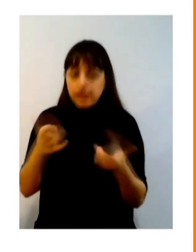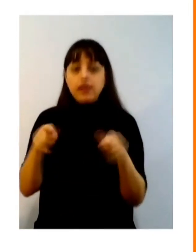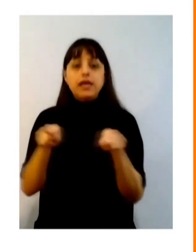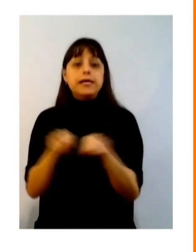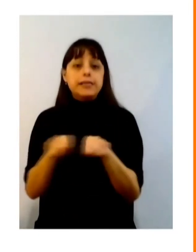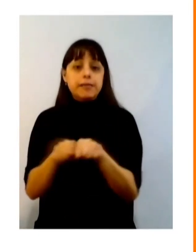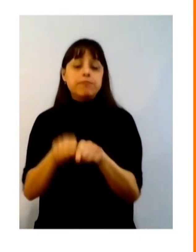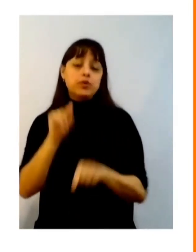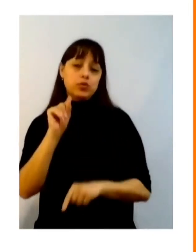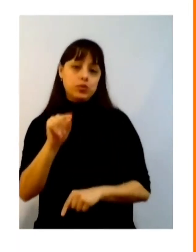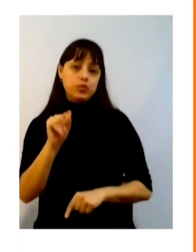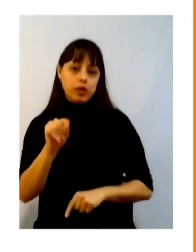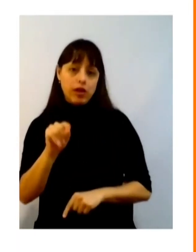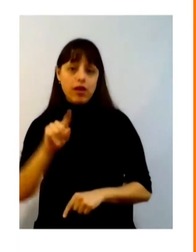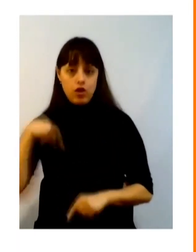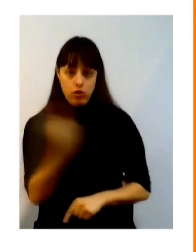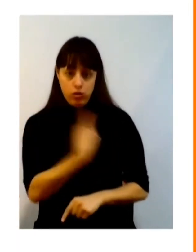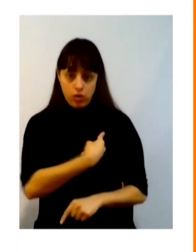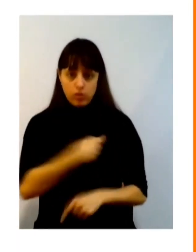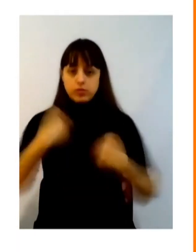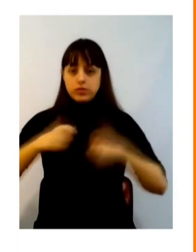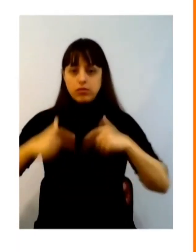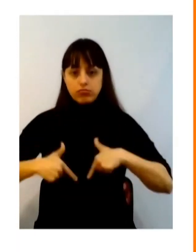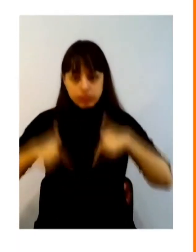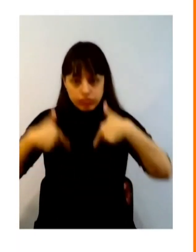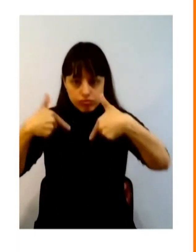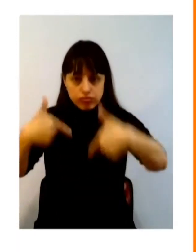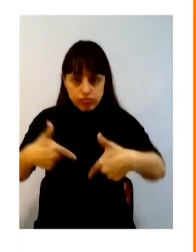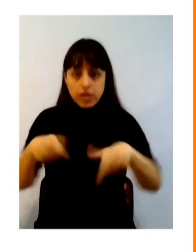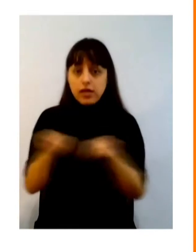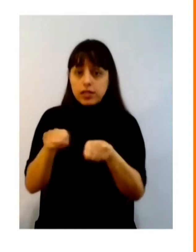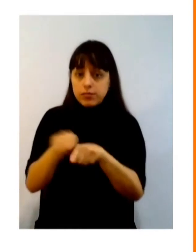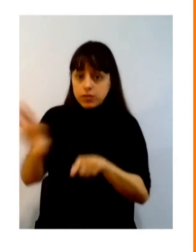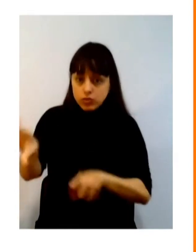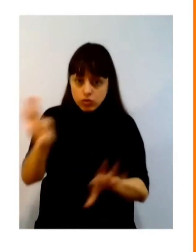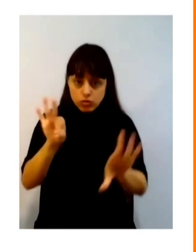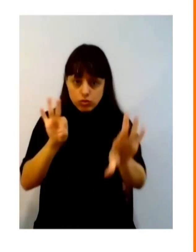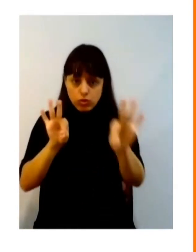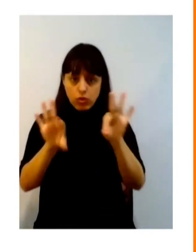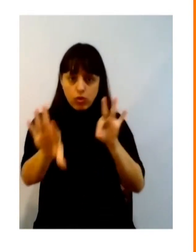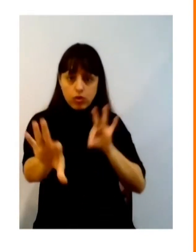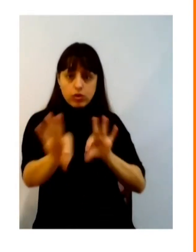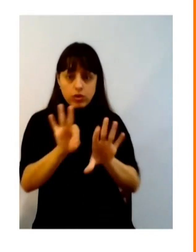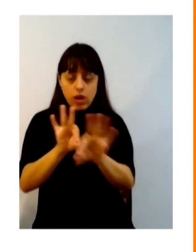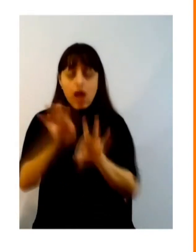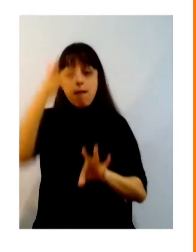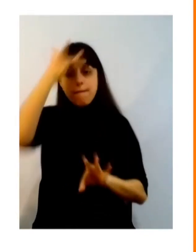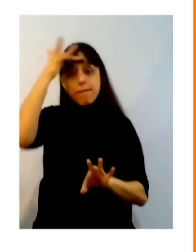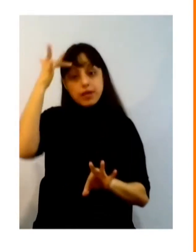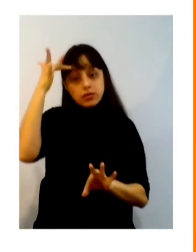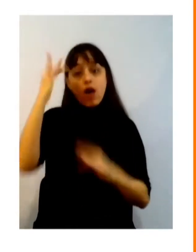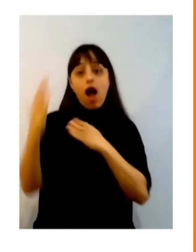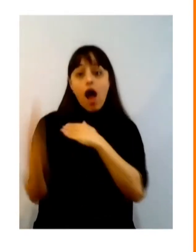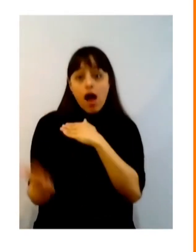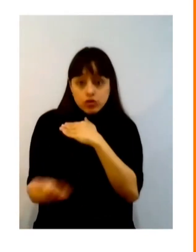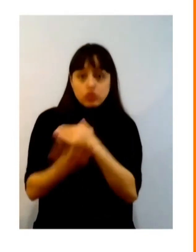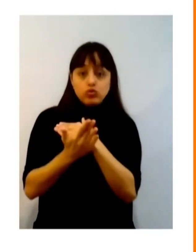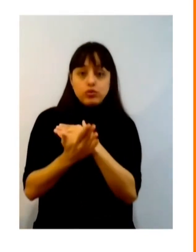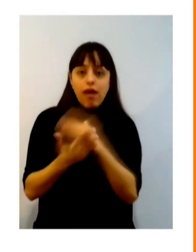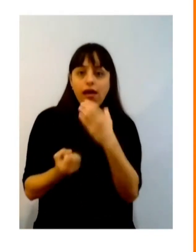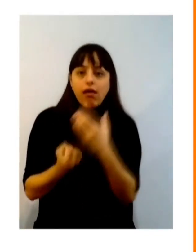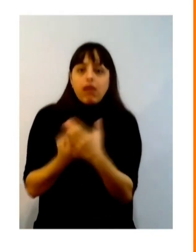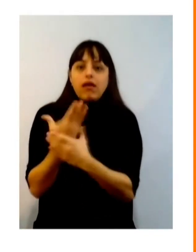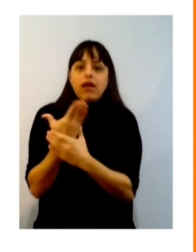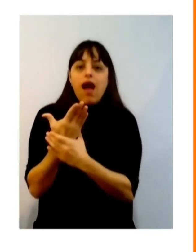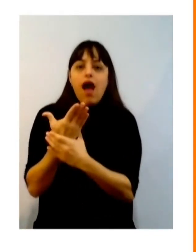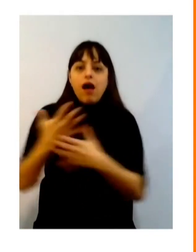Nós devemos também ser ativistas pragmáticos e pessoas que nos ajudem a construir avenidas que permitam que essa